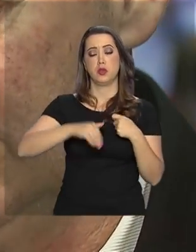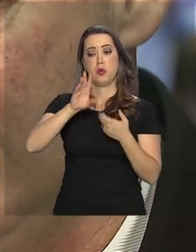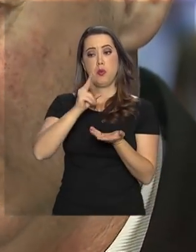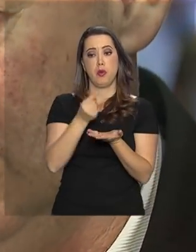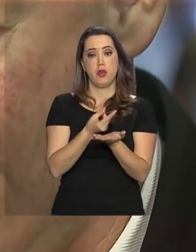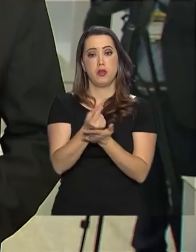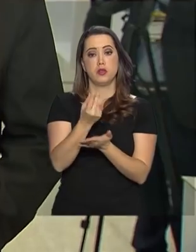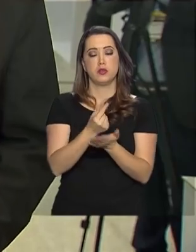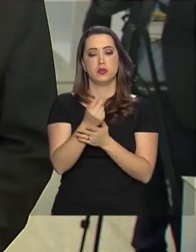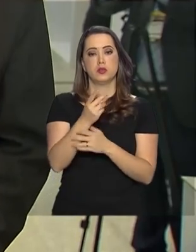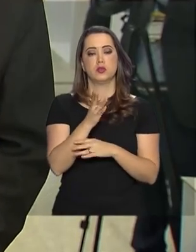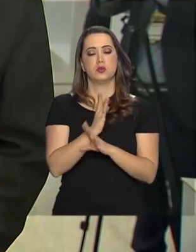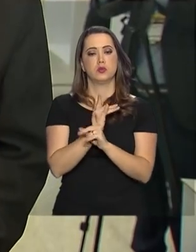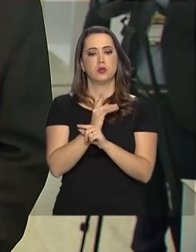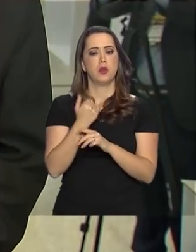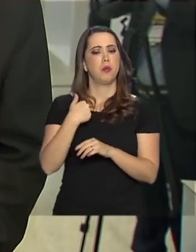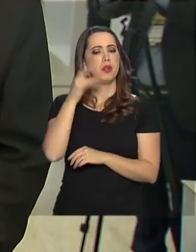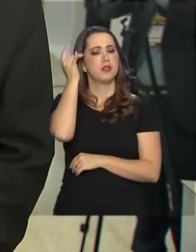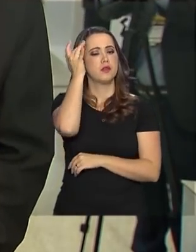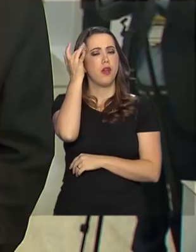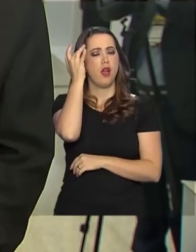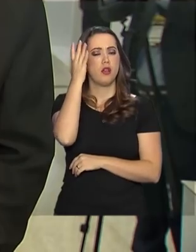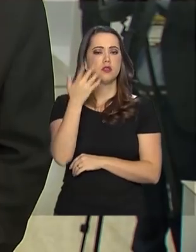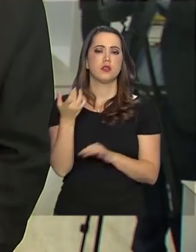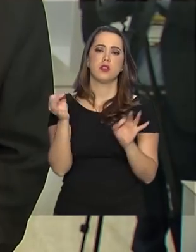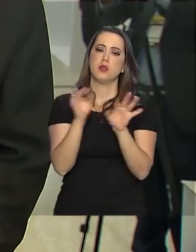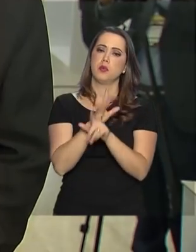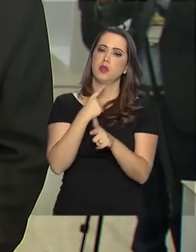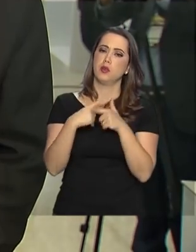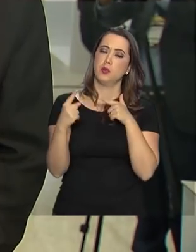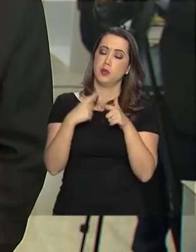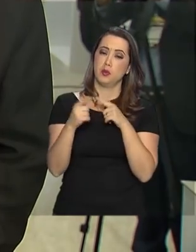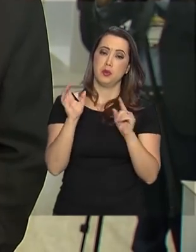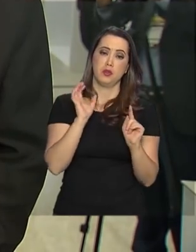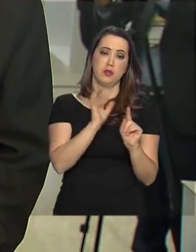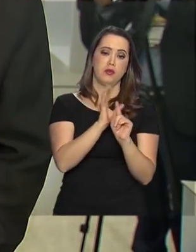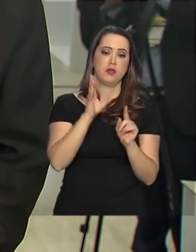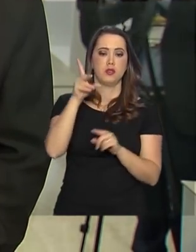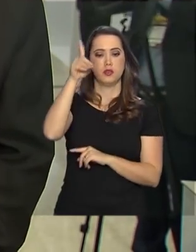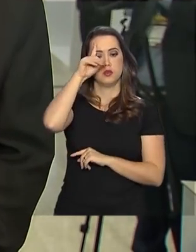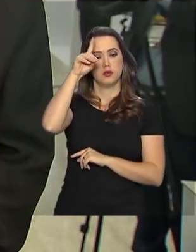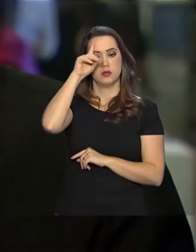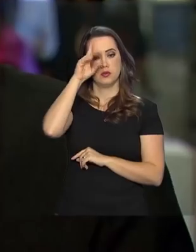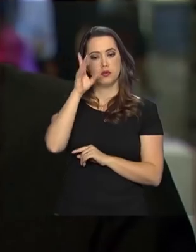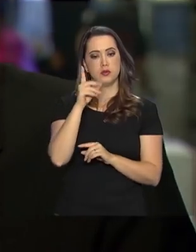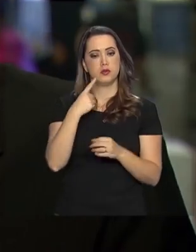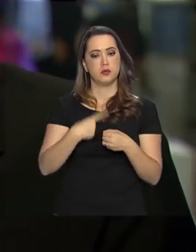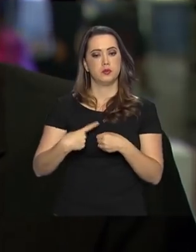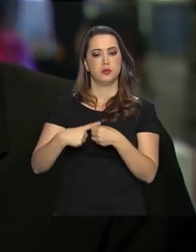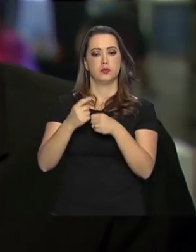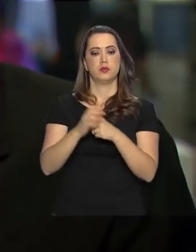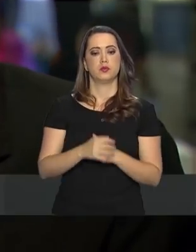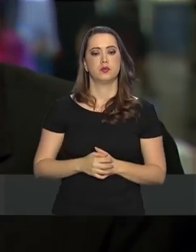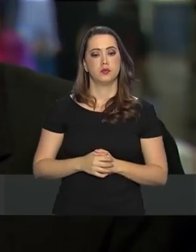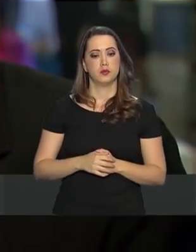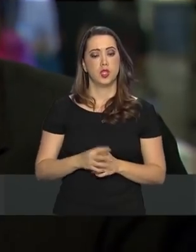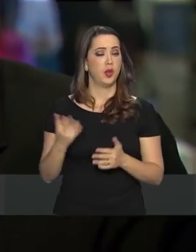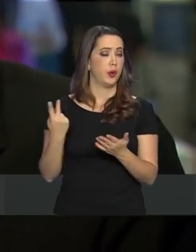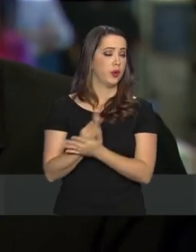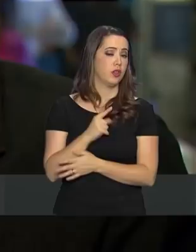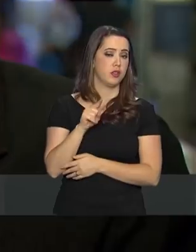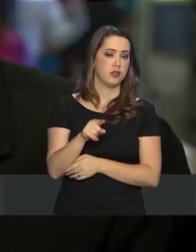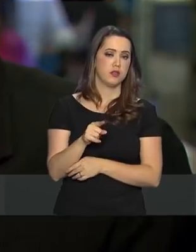verbas para os municípios, vai ficar mais fácil resolver os problemas que afetam o dia a dia das cidades. Esse processo que vai acontecer,